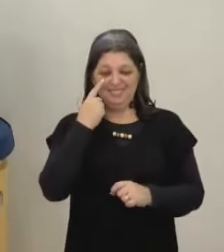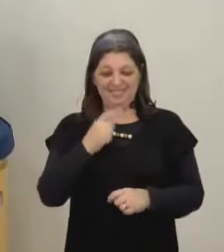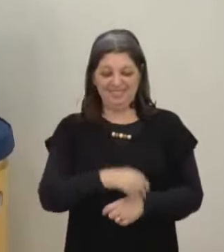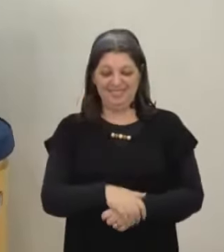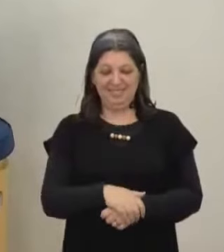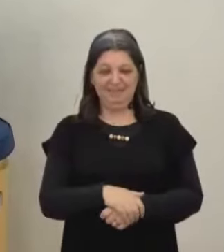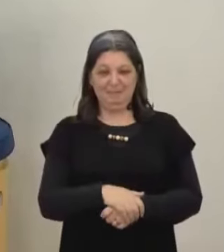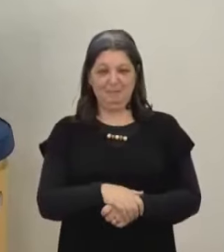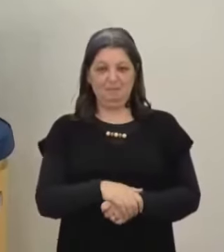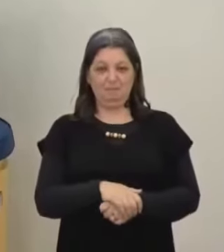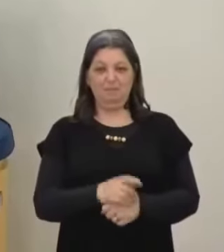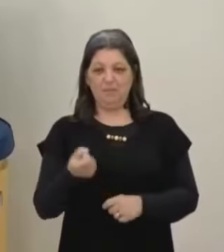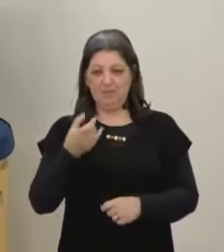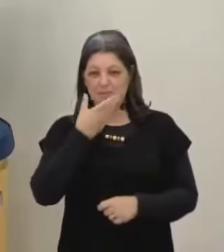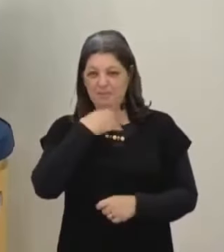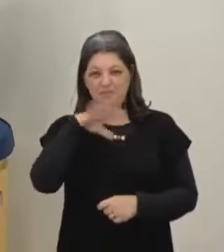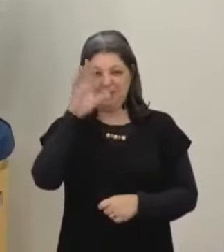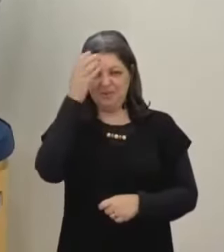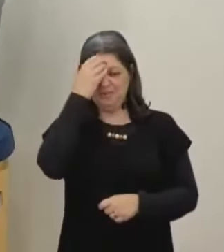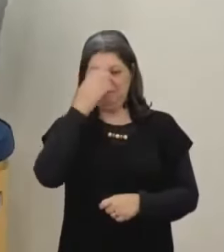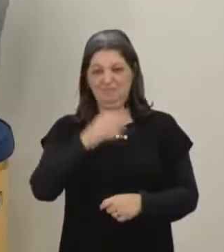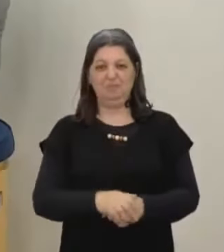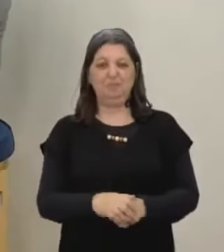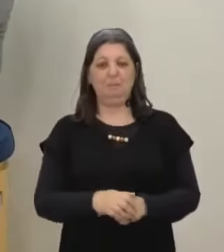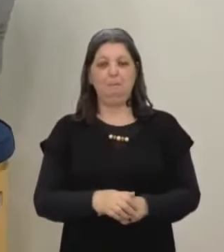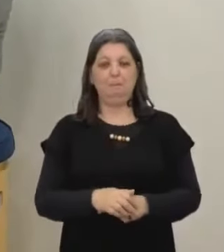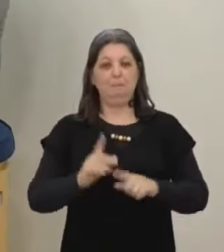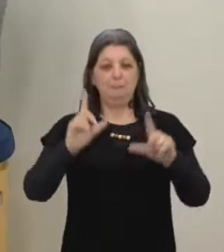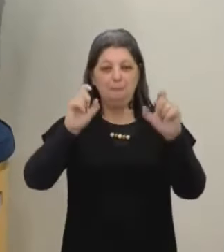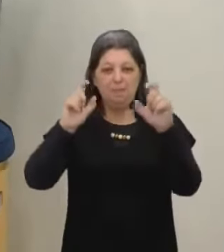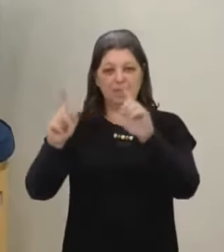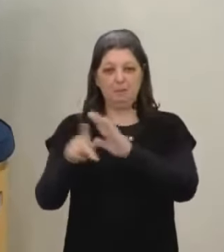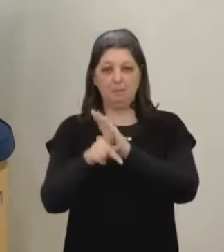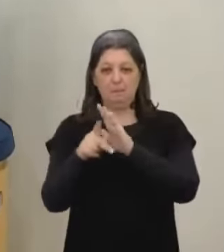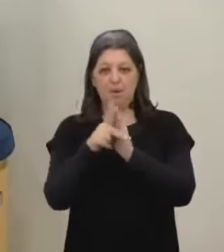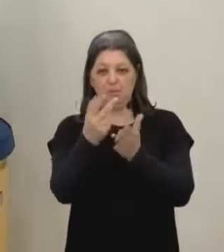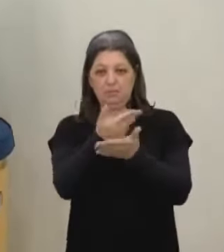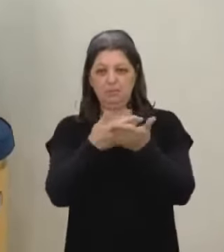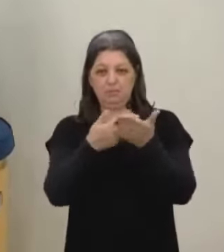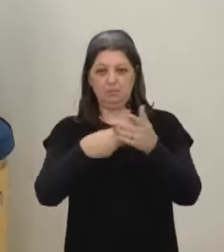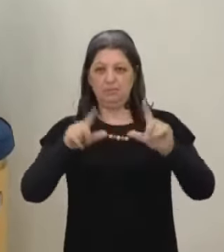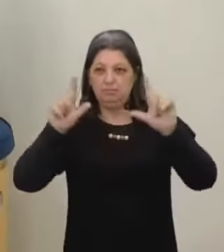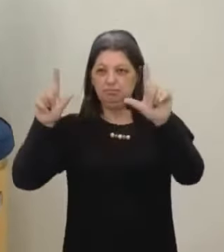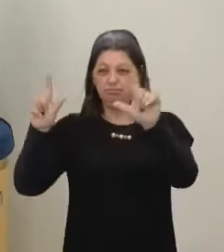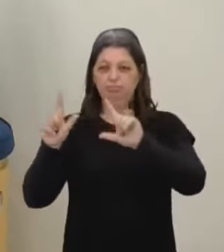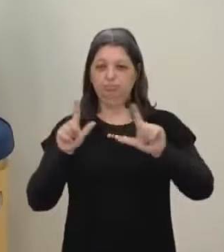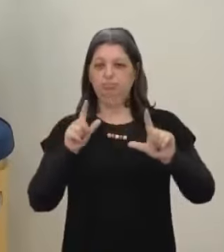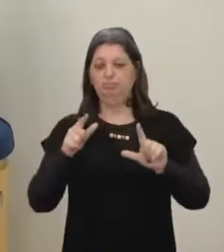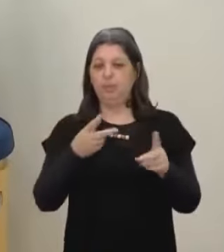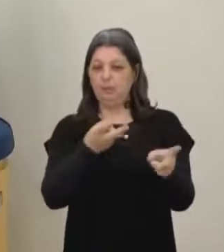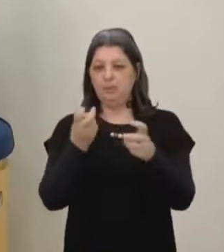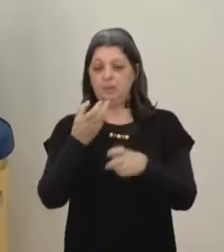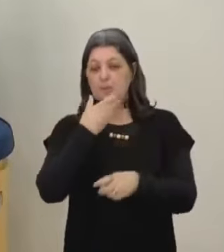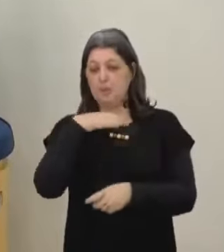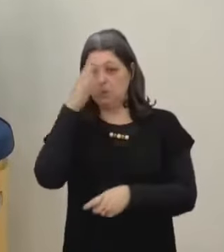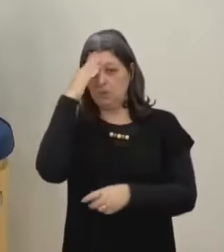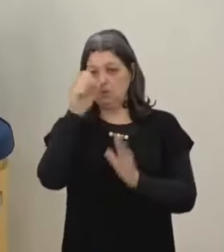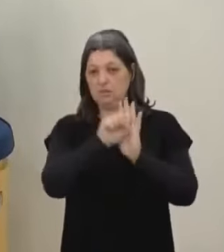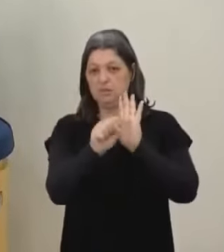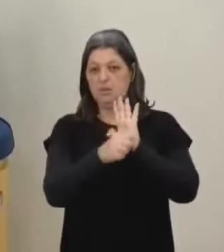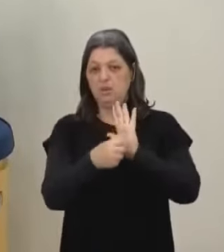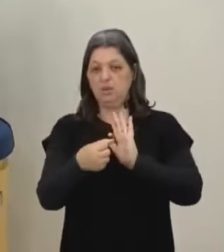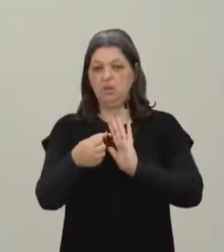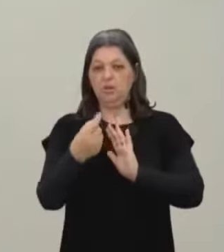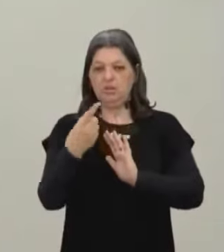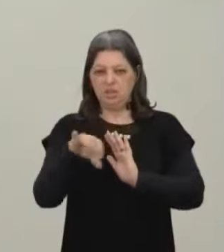os reis do século XIX Sabe fotografias ou quadros Você vai perceber que os reis do século XIX Usam roupa